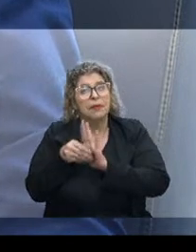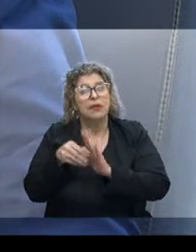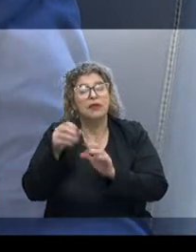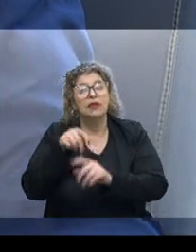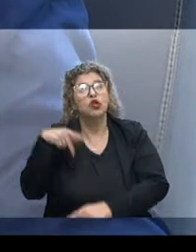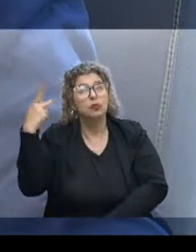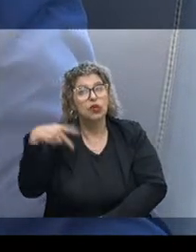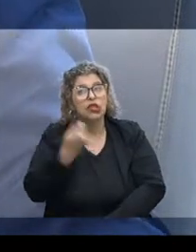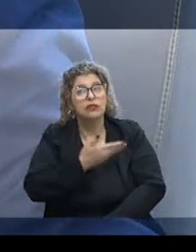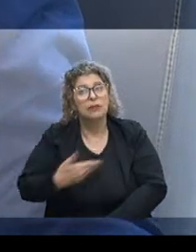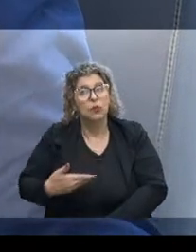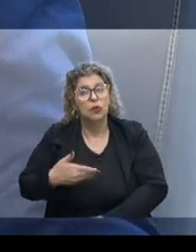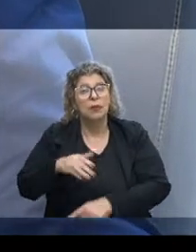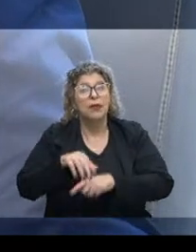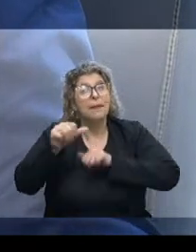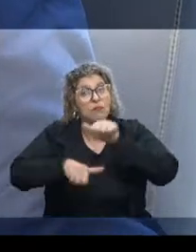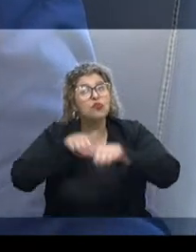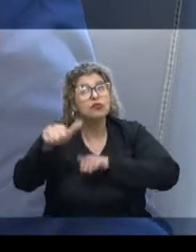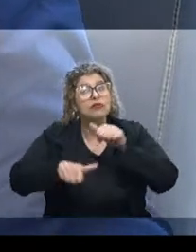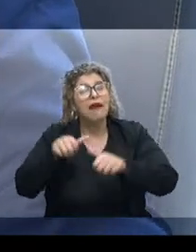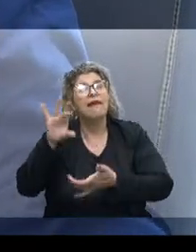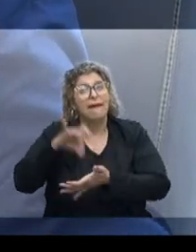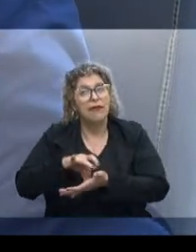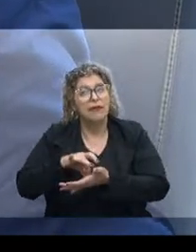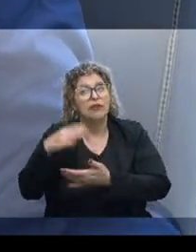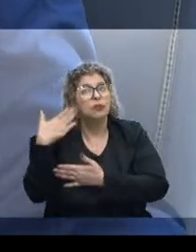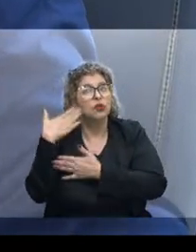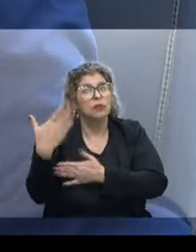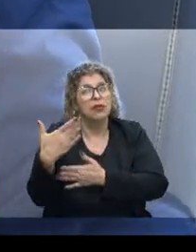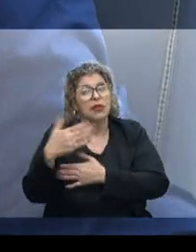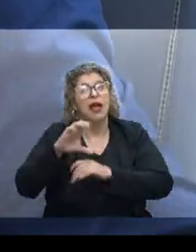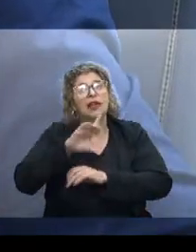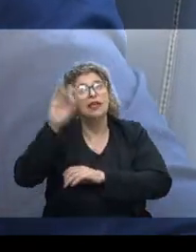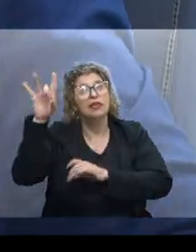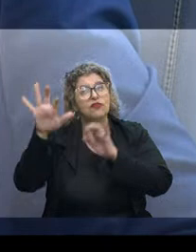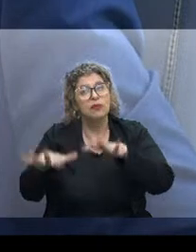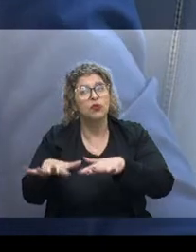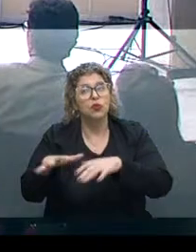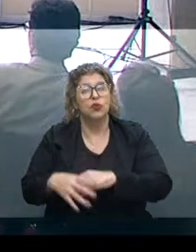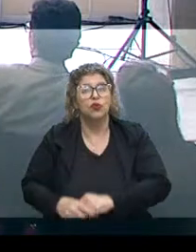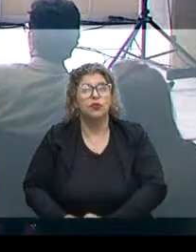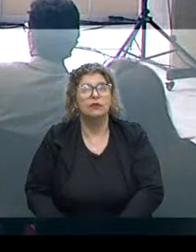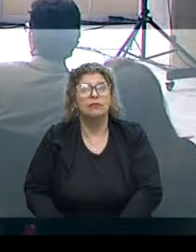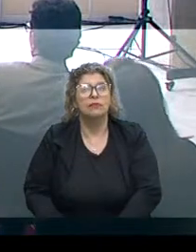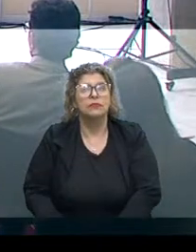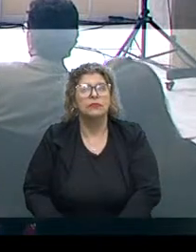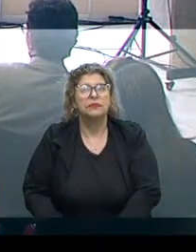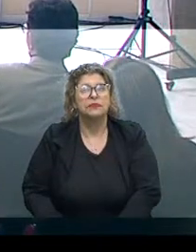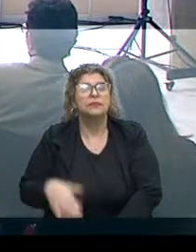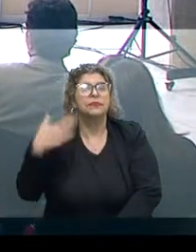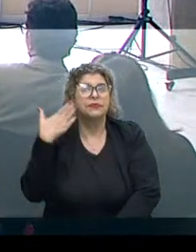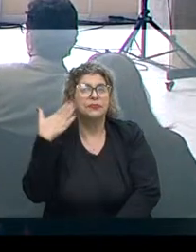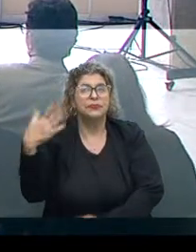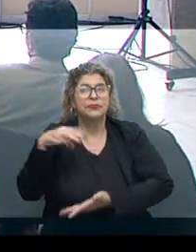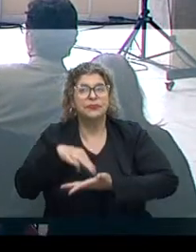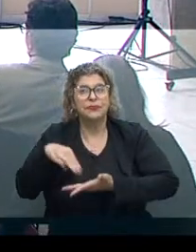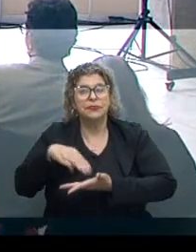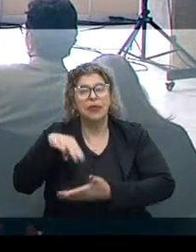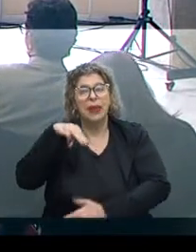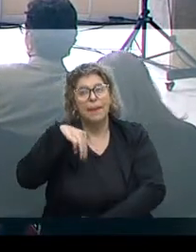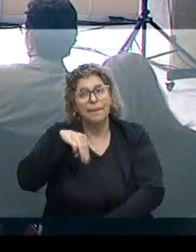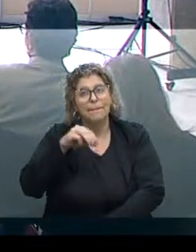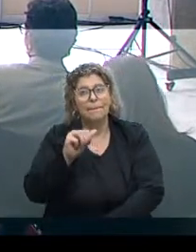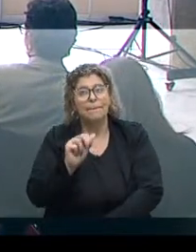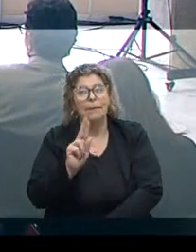públicas para mudar essa realidade. Então, muito obrigado e que Deus abençoe a todos. Obrigado, secretário Mauro.